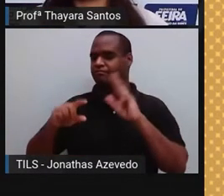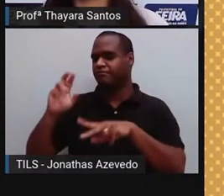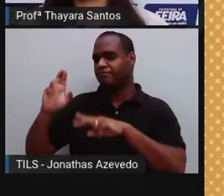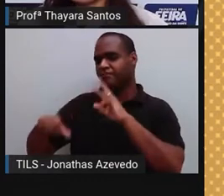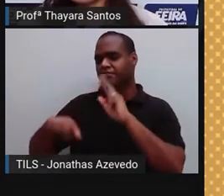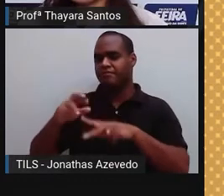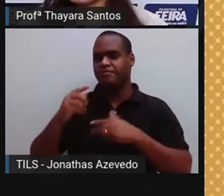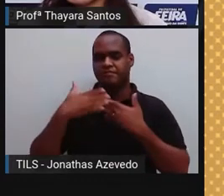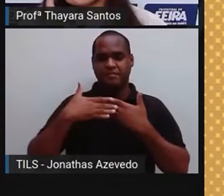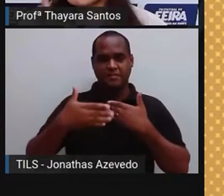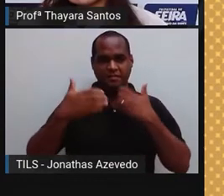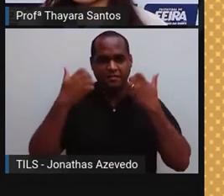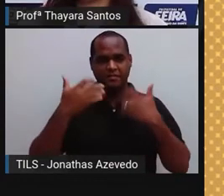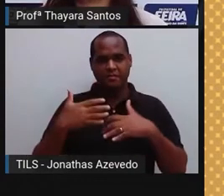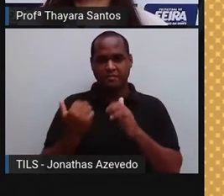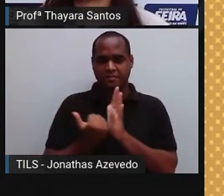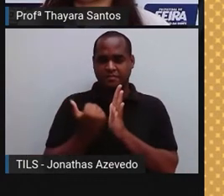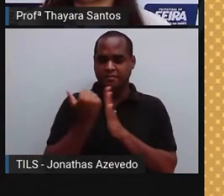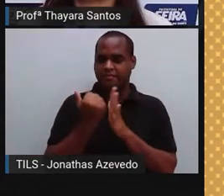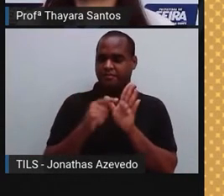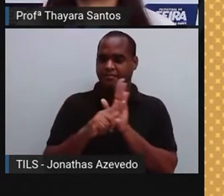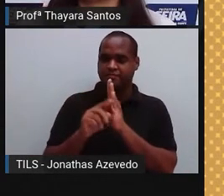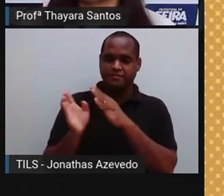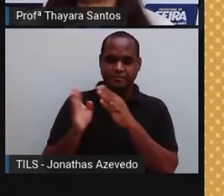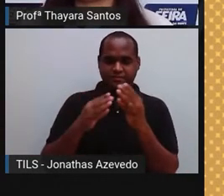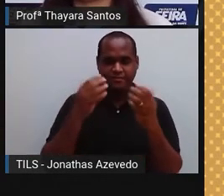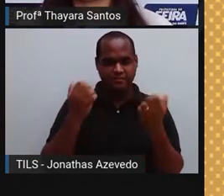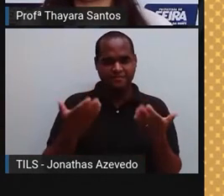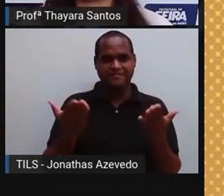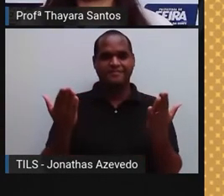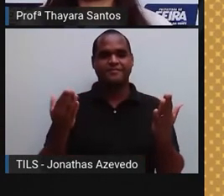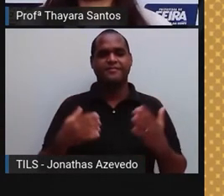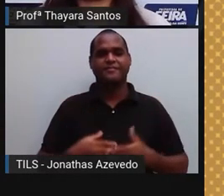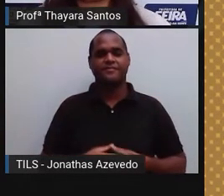E a gente vai ver daqui a pouquinho isso num vídeo que eu coloquei para vocês.